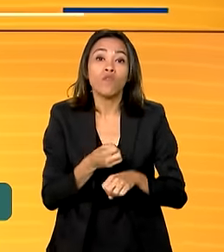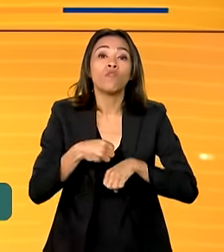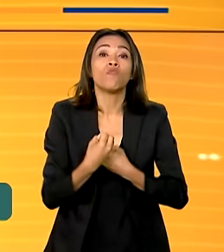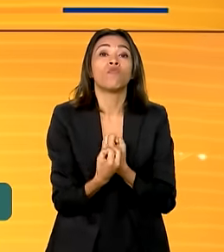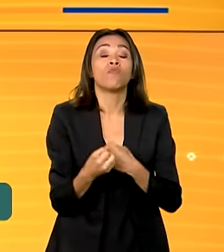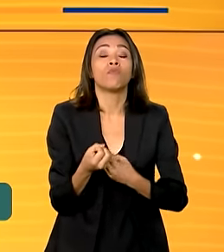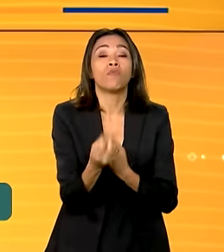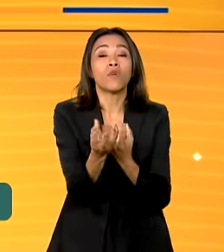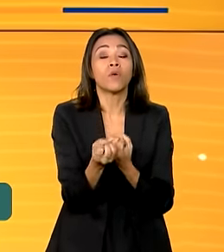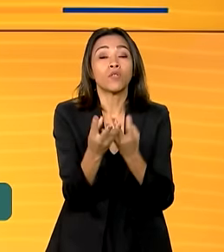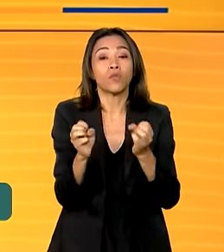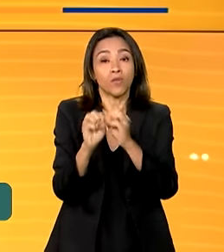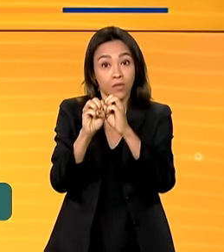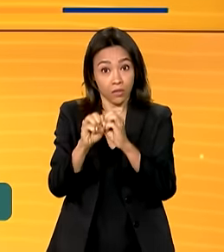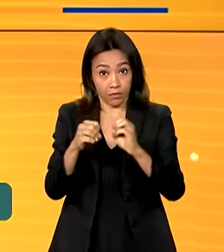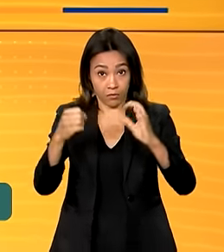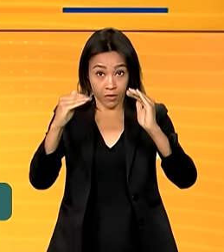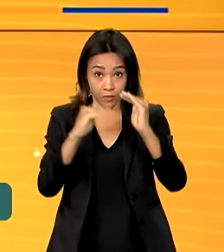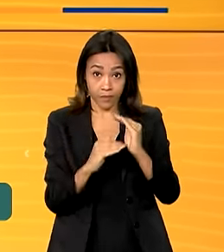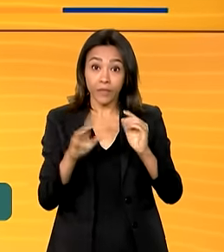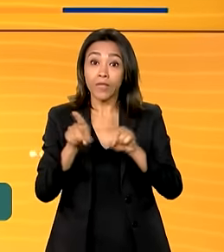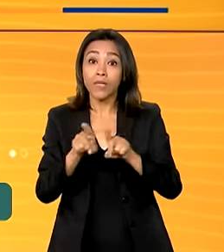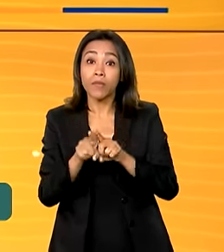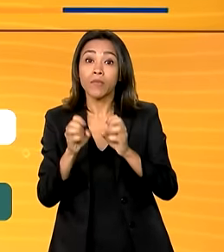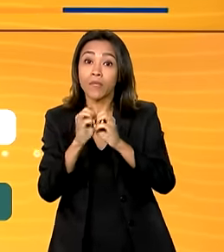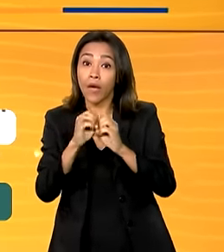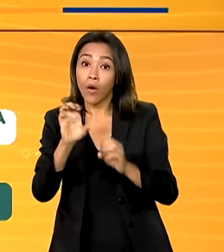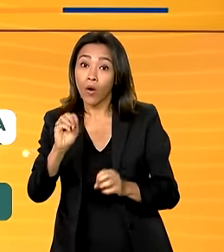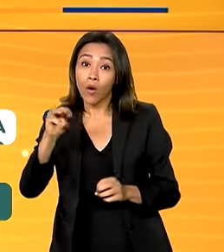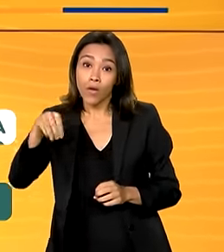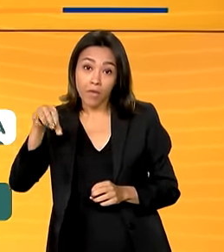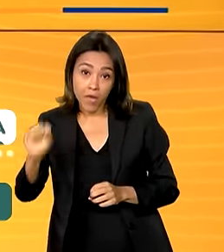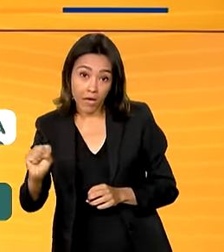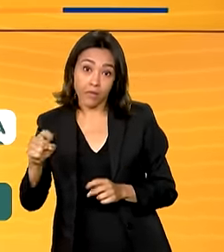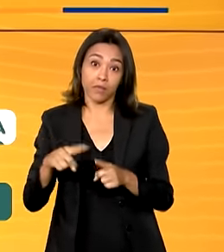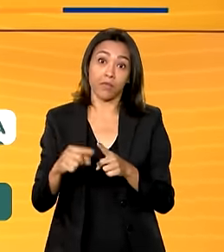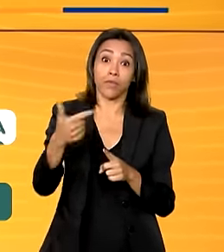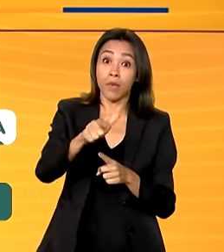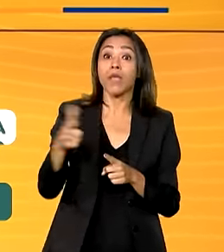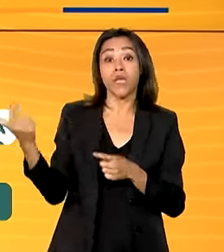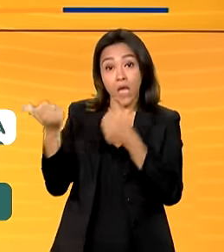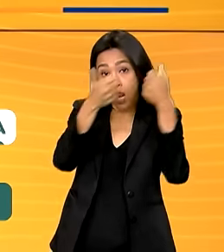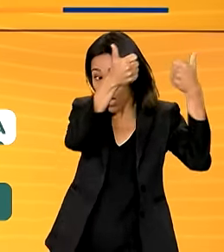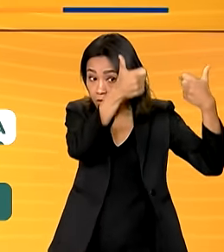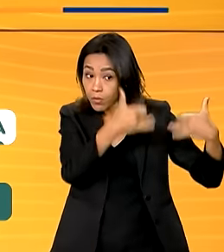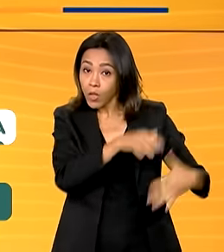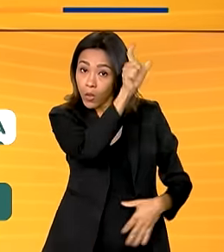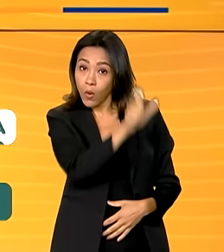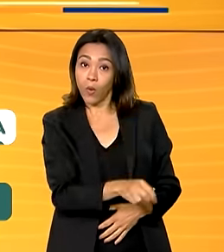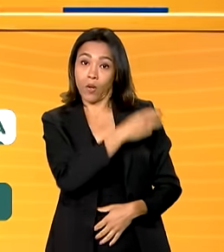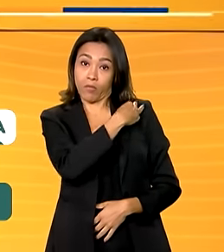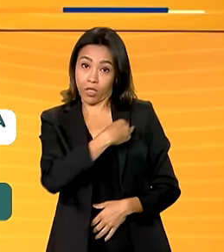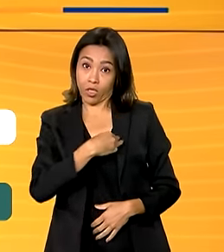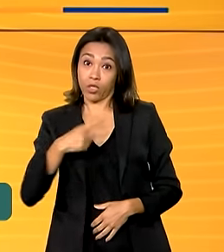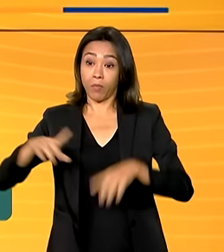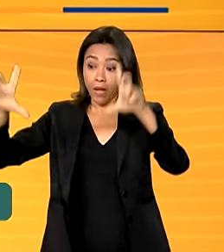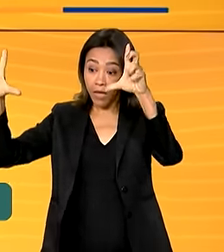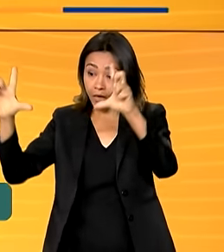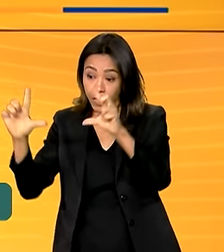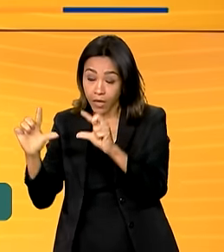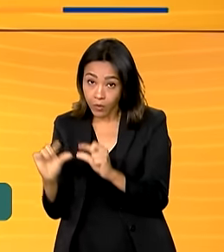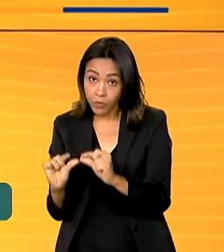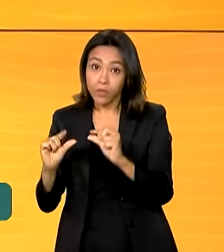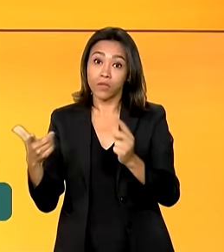das Nações Unidas para a Infância. A ministra da Saúde, Nízia Trindade, falou sobre essa reversão da queda da